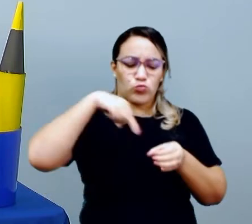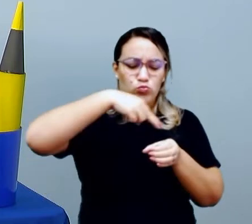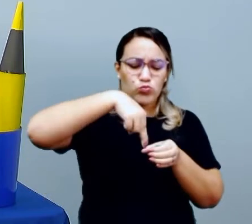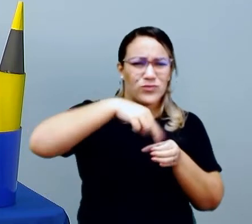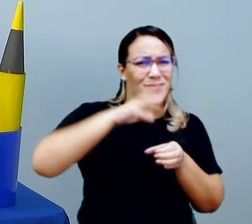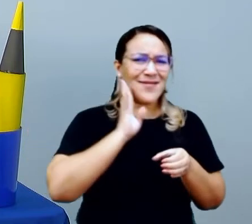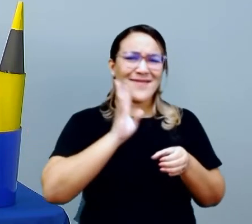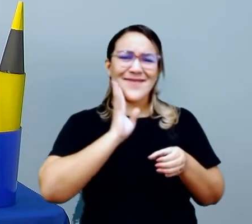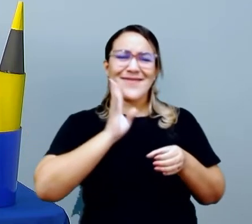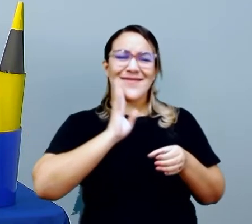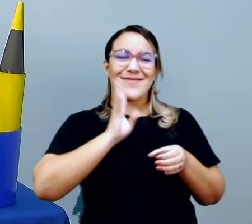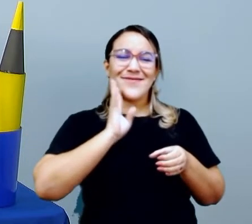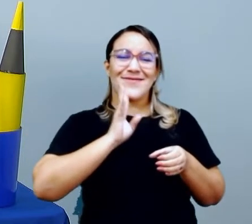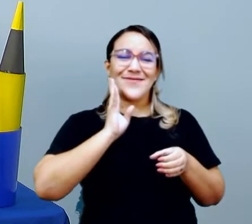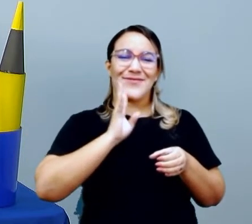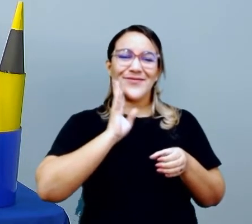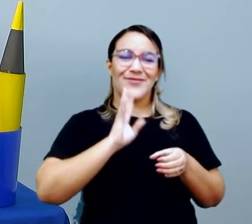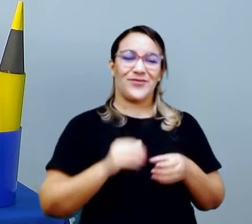legal.